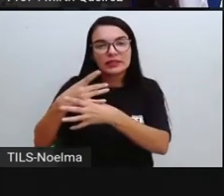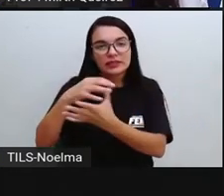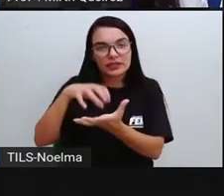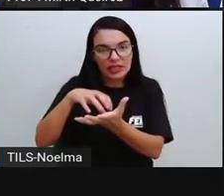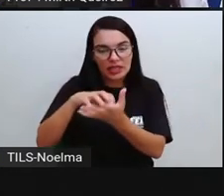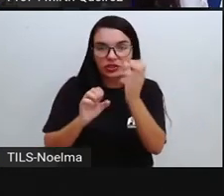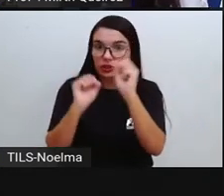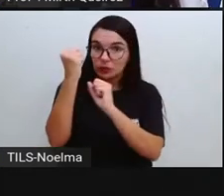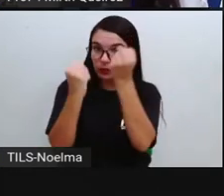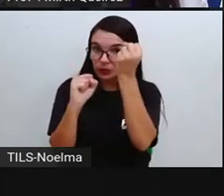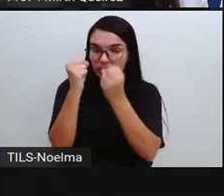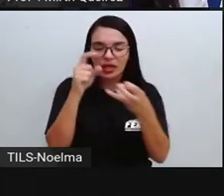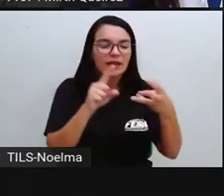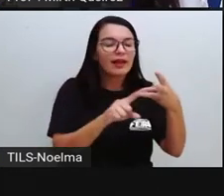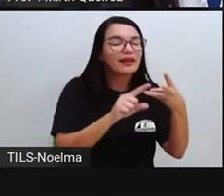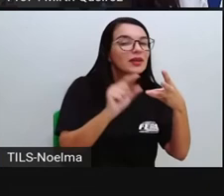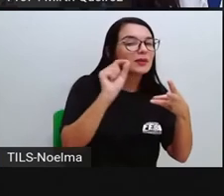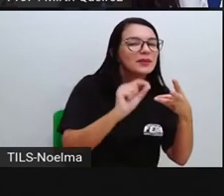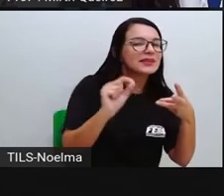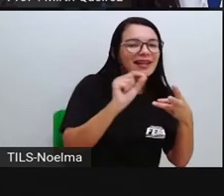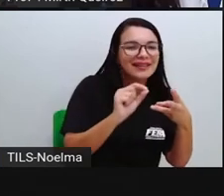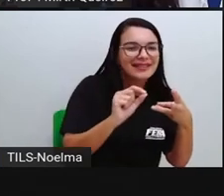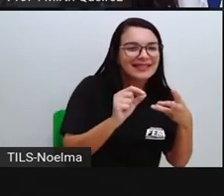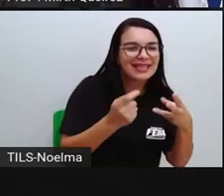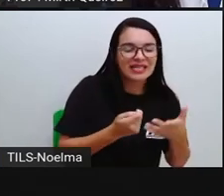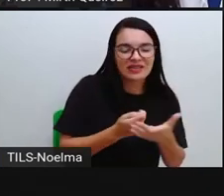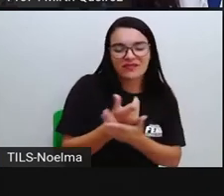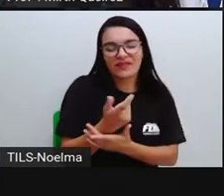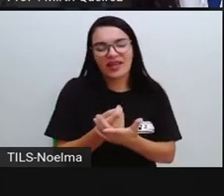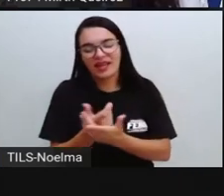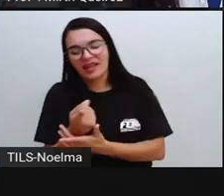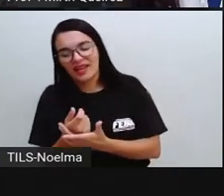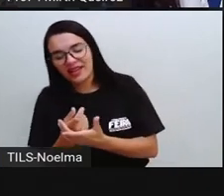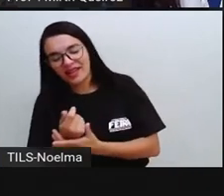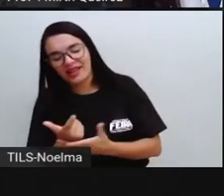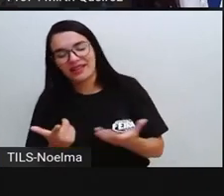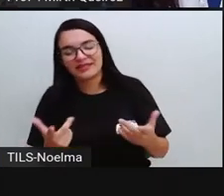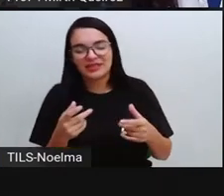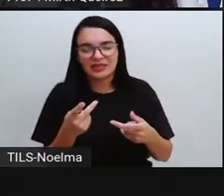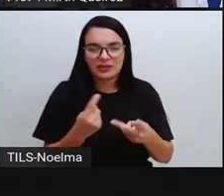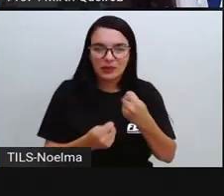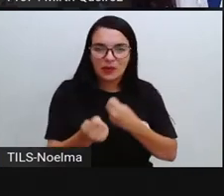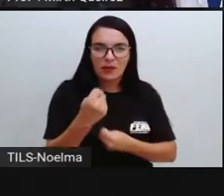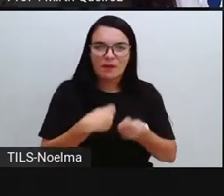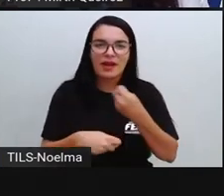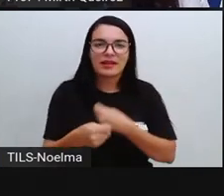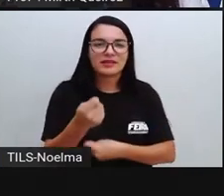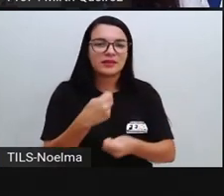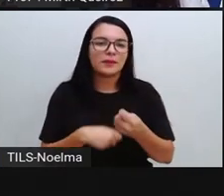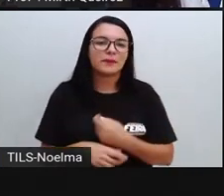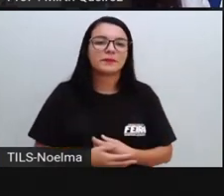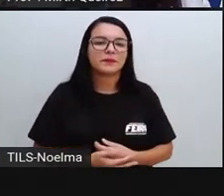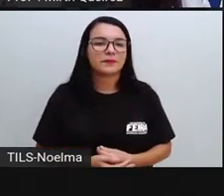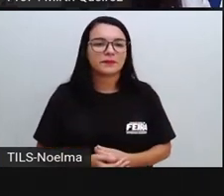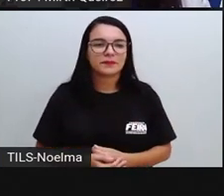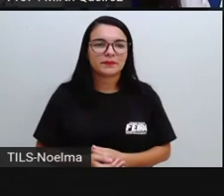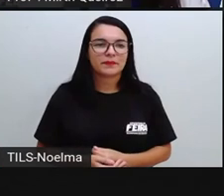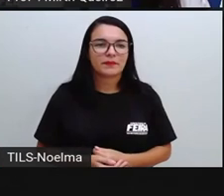indústrias e nas cidades no meio urbano também acontece a comercialização do produto ou de serviços, né?